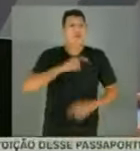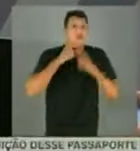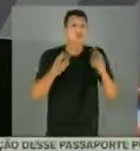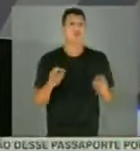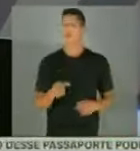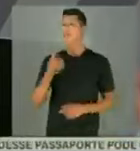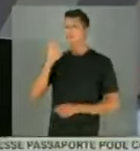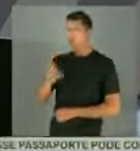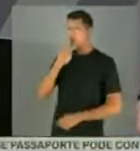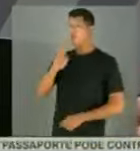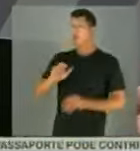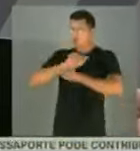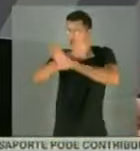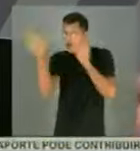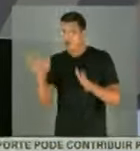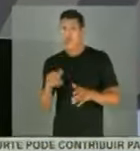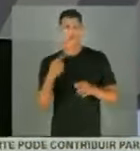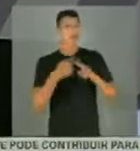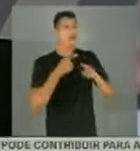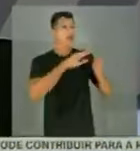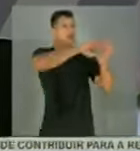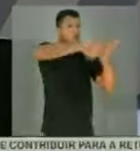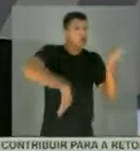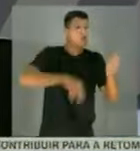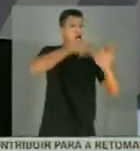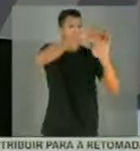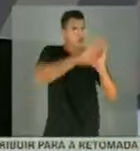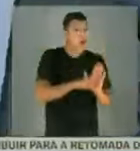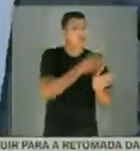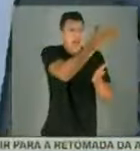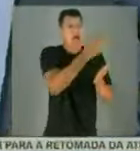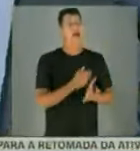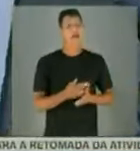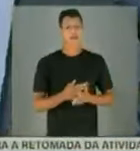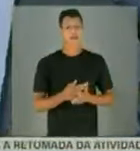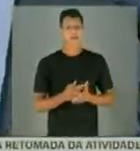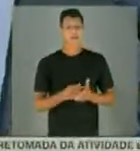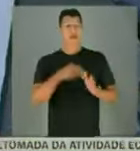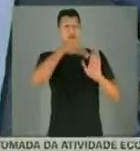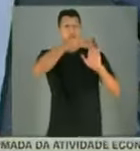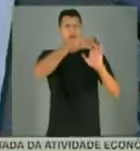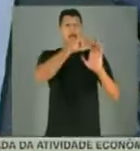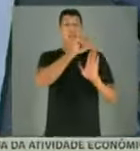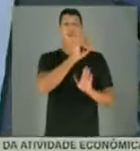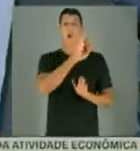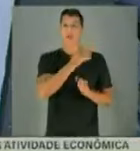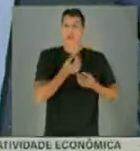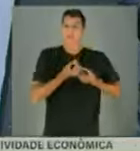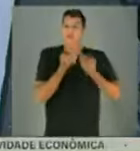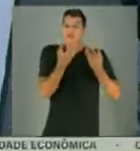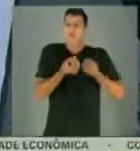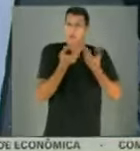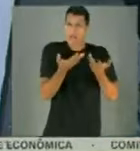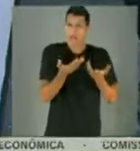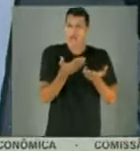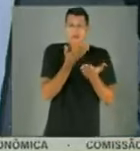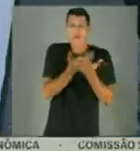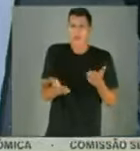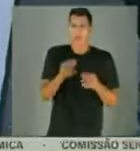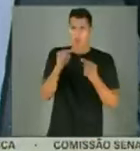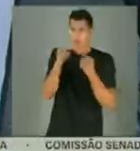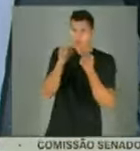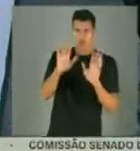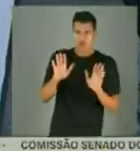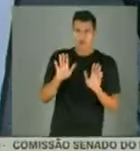claramente aqui. Por que não revoga, não retira do ar a nota? Essa é uma nota informativa que perdeu o objeto.